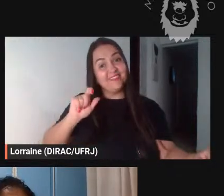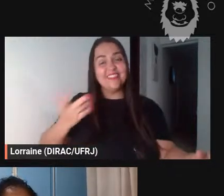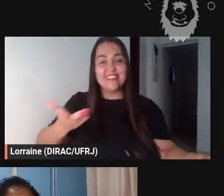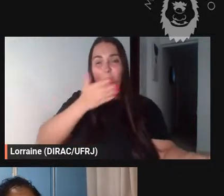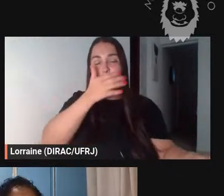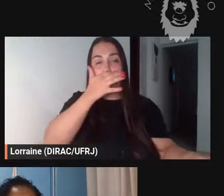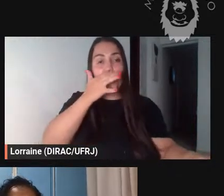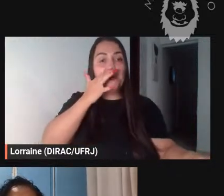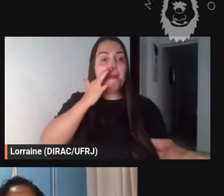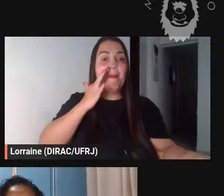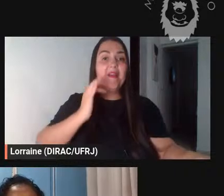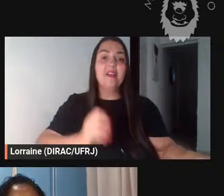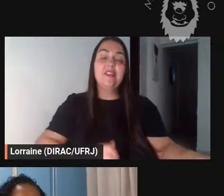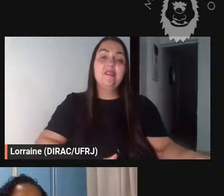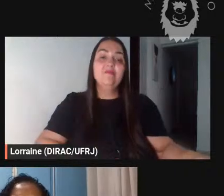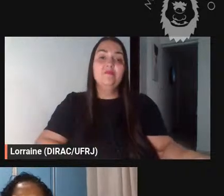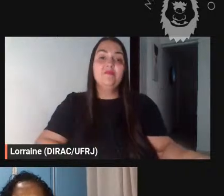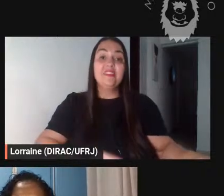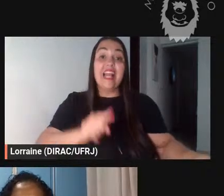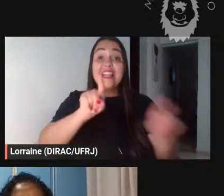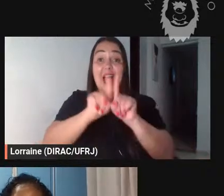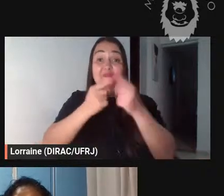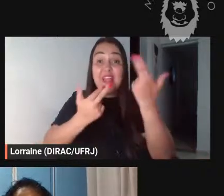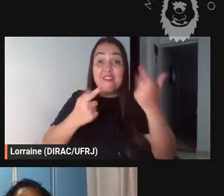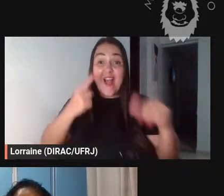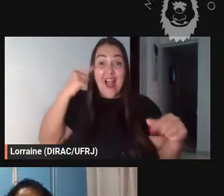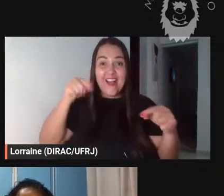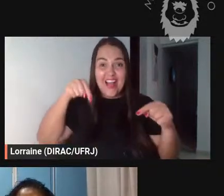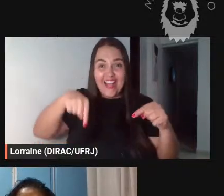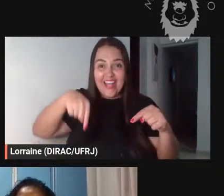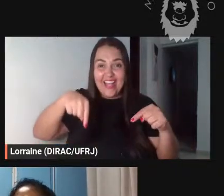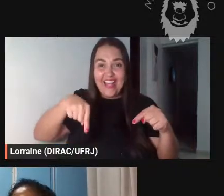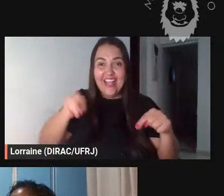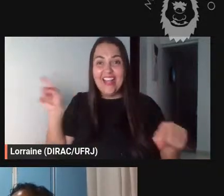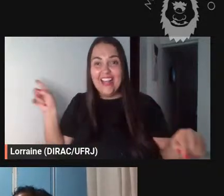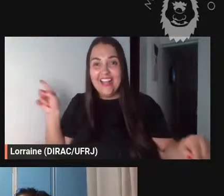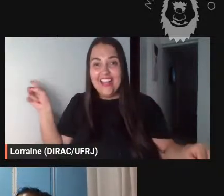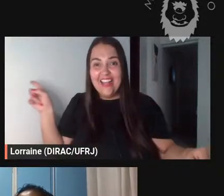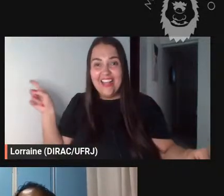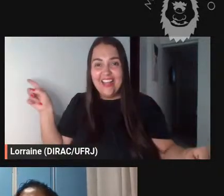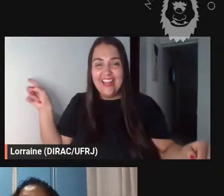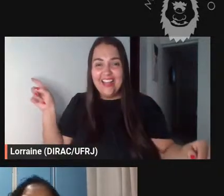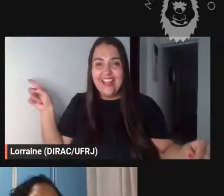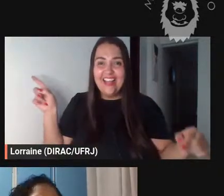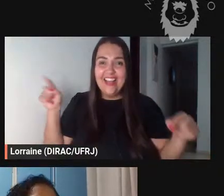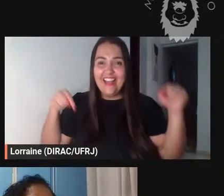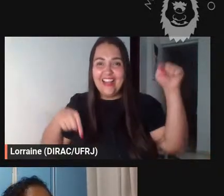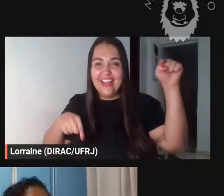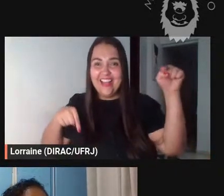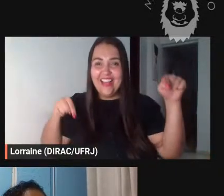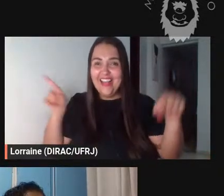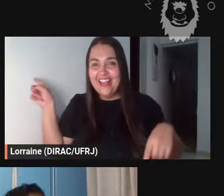também ganhei também ganhei olha que chique a